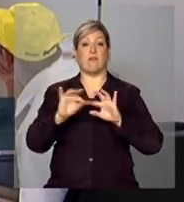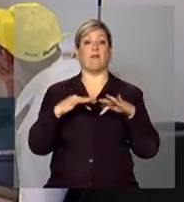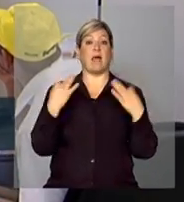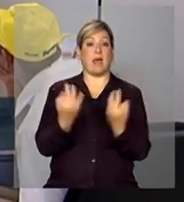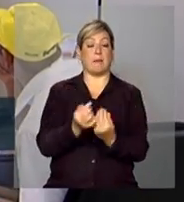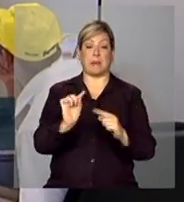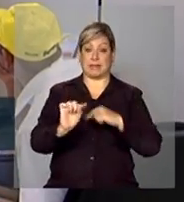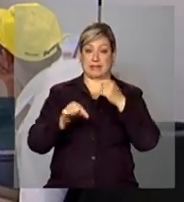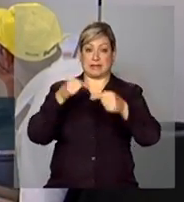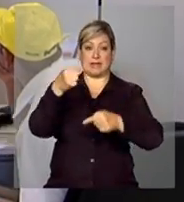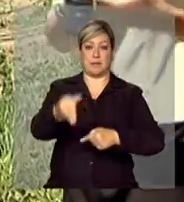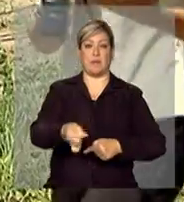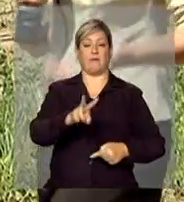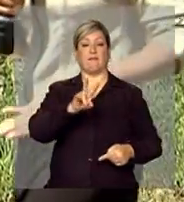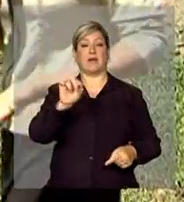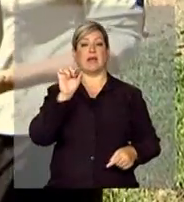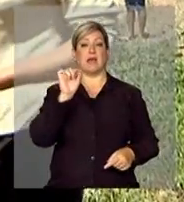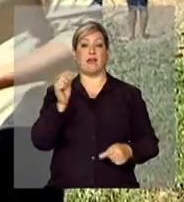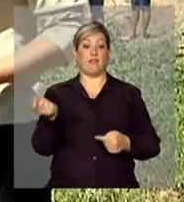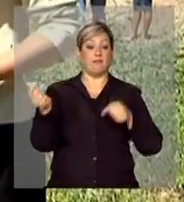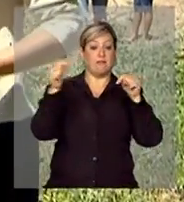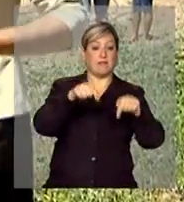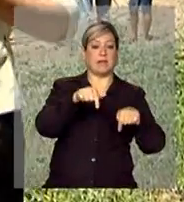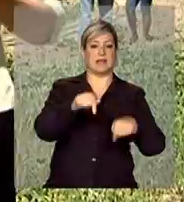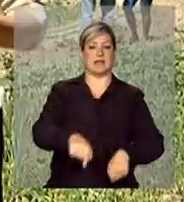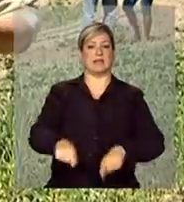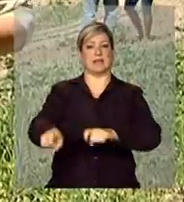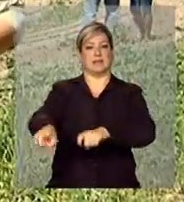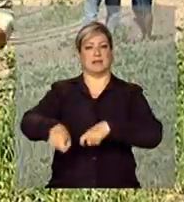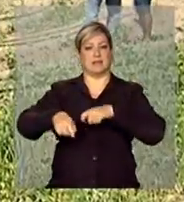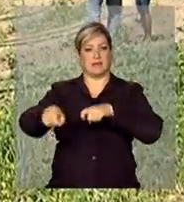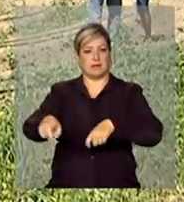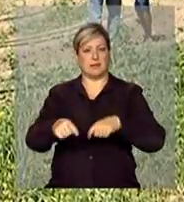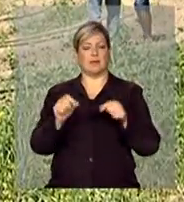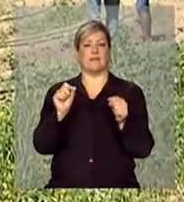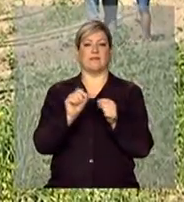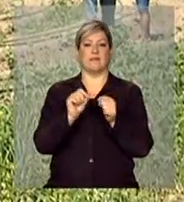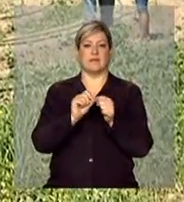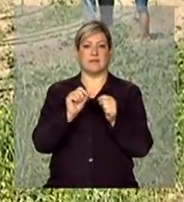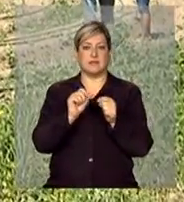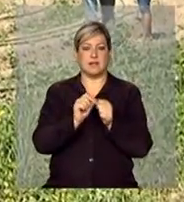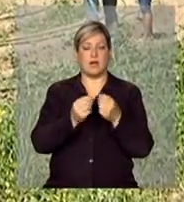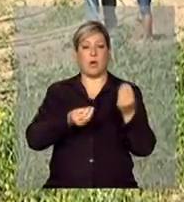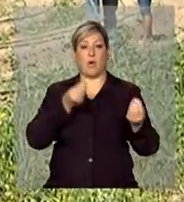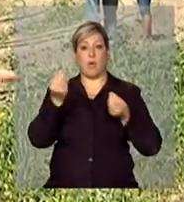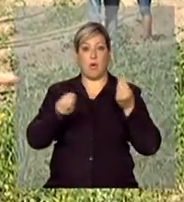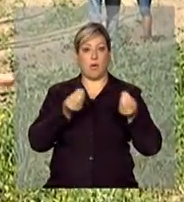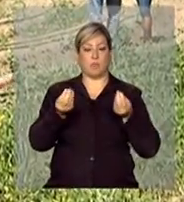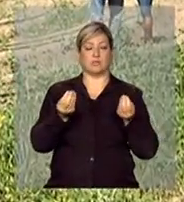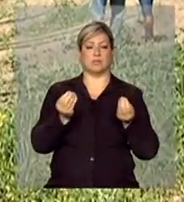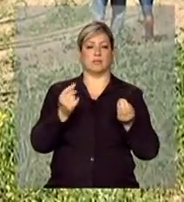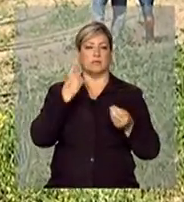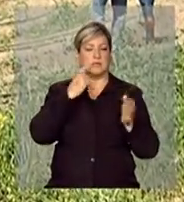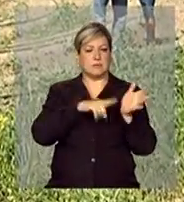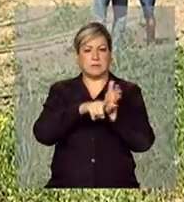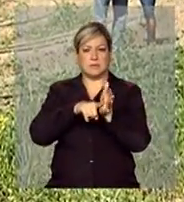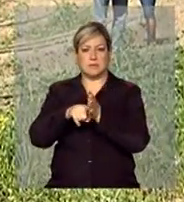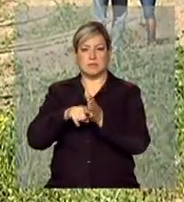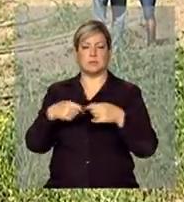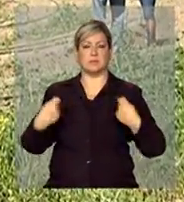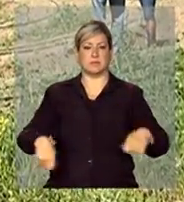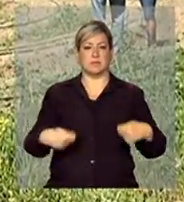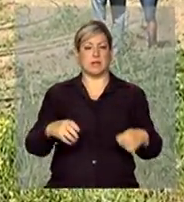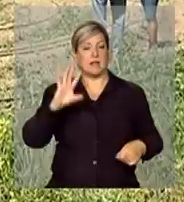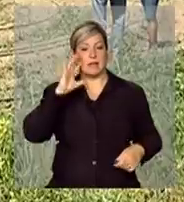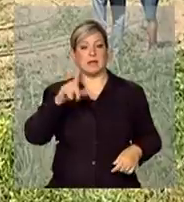Depois, vai ser a hora de vir para o campo, fazer o levantamento das necessidades e definir o que vai ser